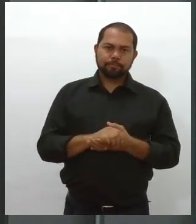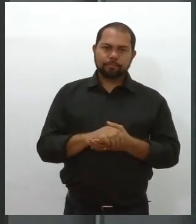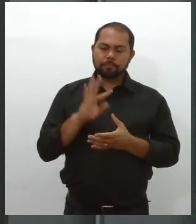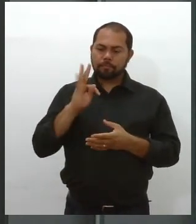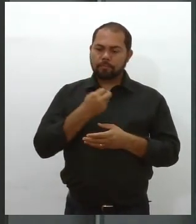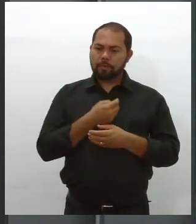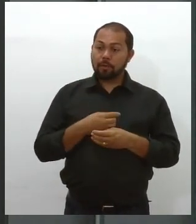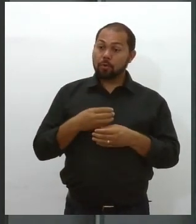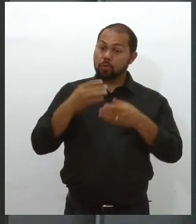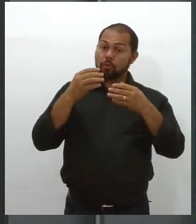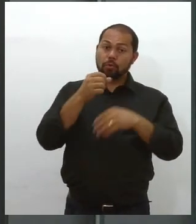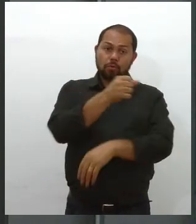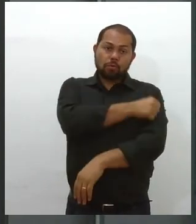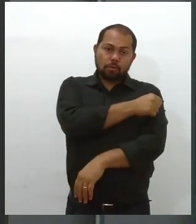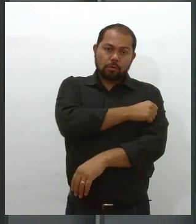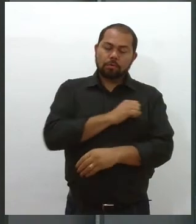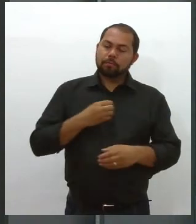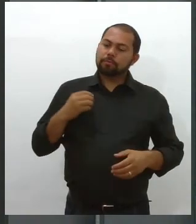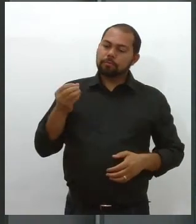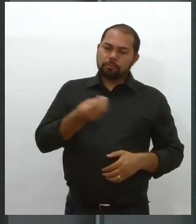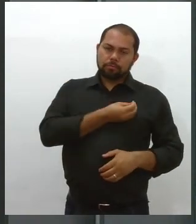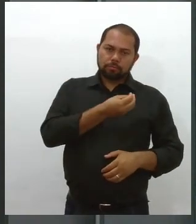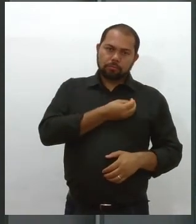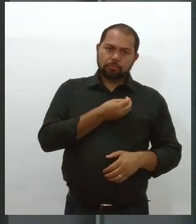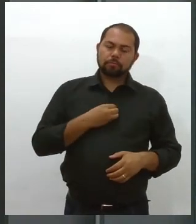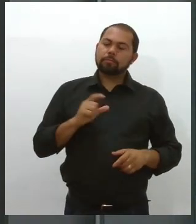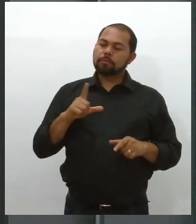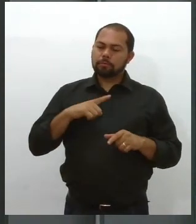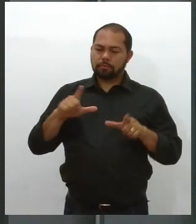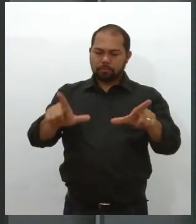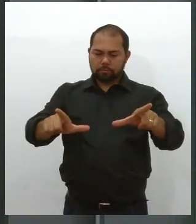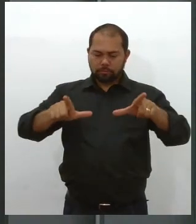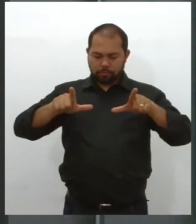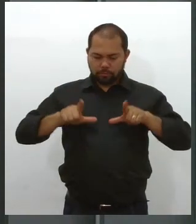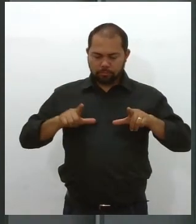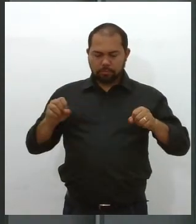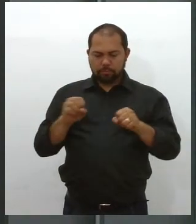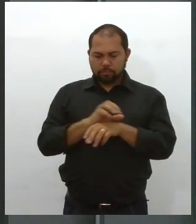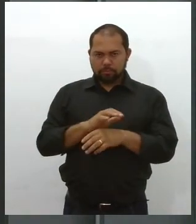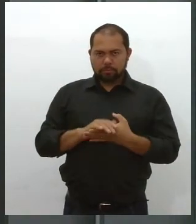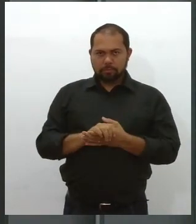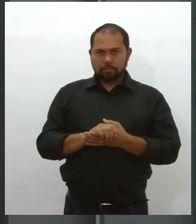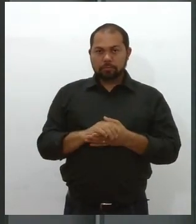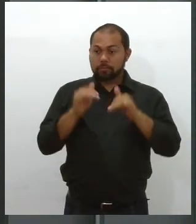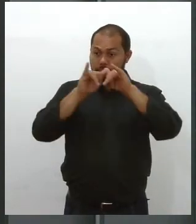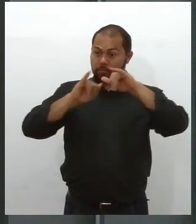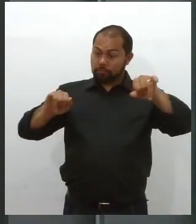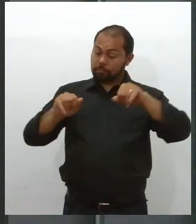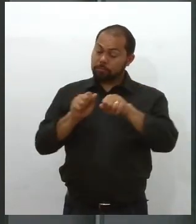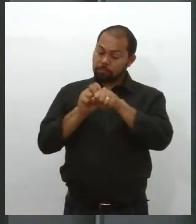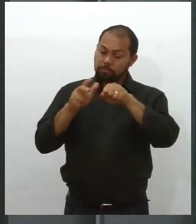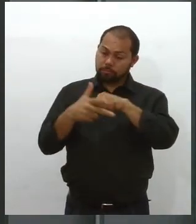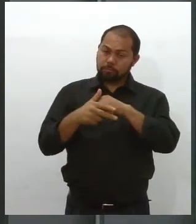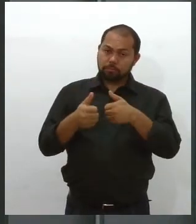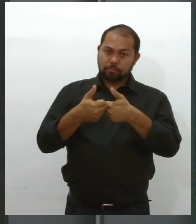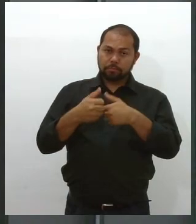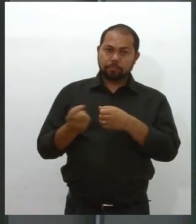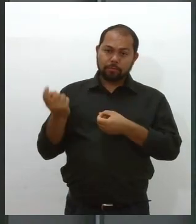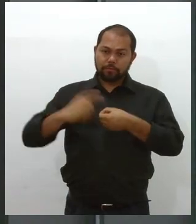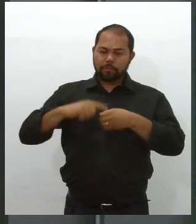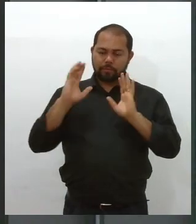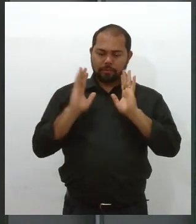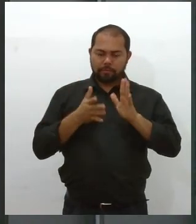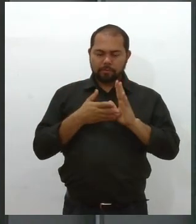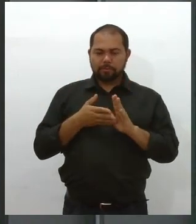que frequentarem as aulas receberão certificado de conclusão. O Informativo TV Alese volta daqui a pouco com muito mais